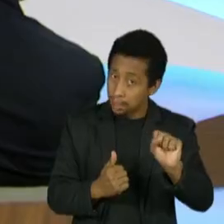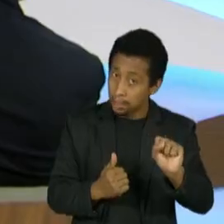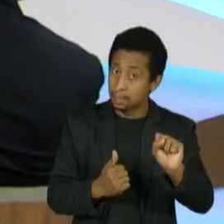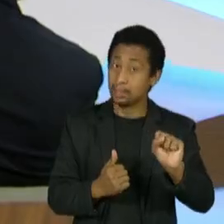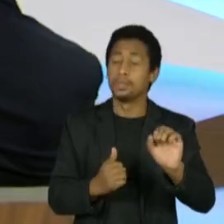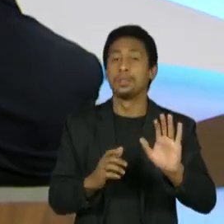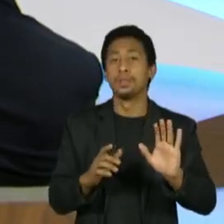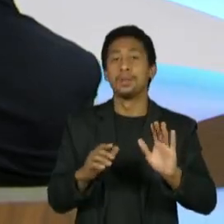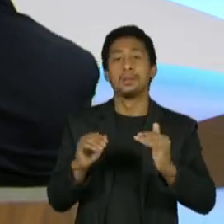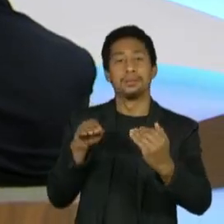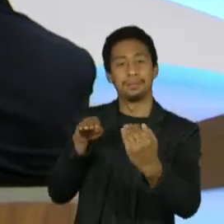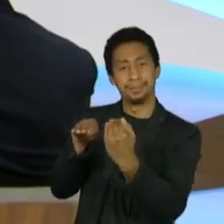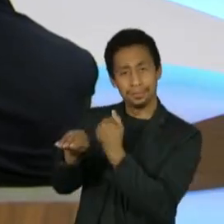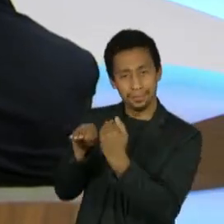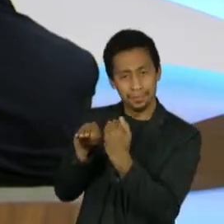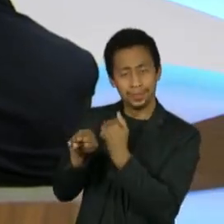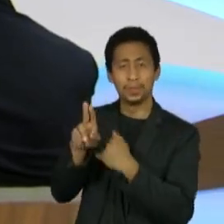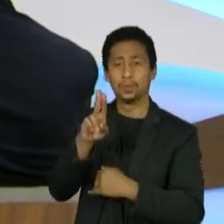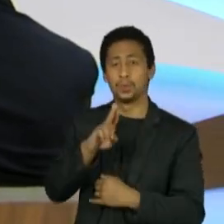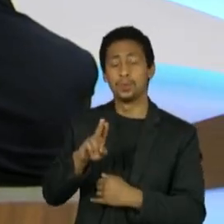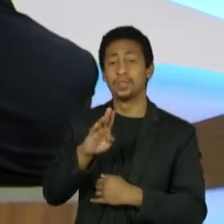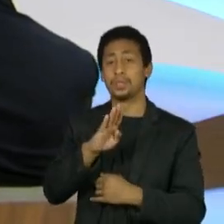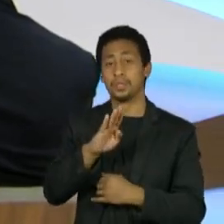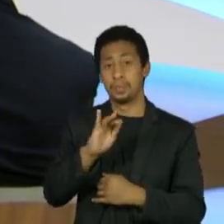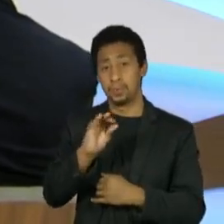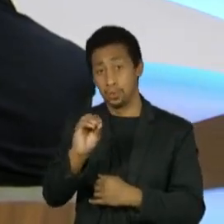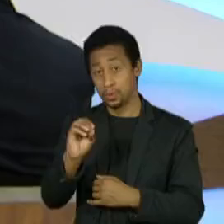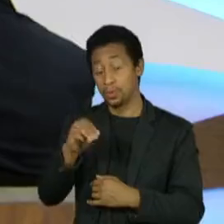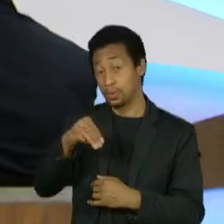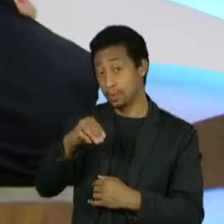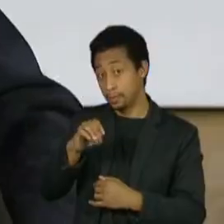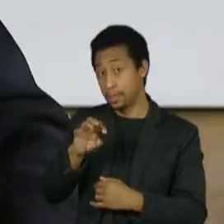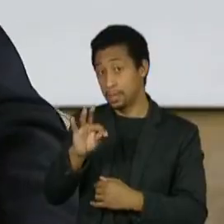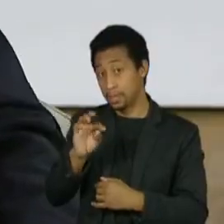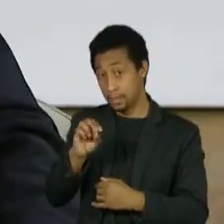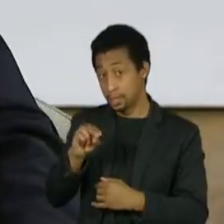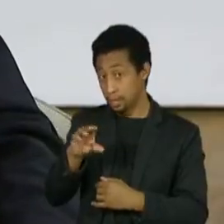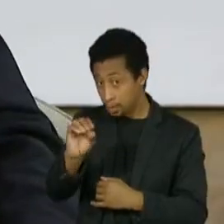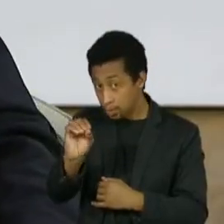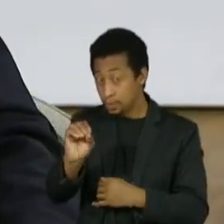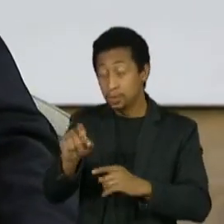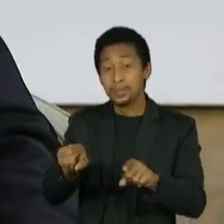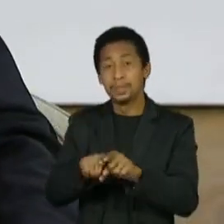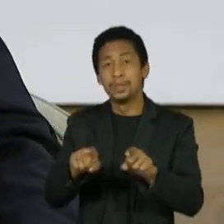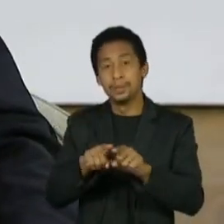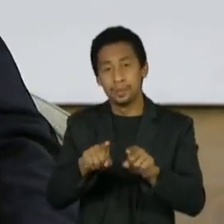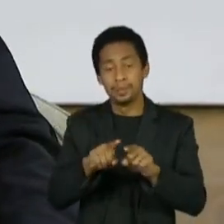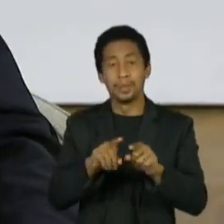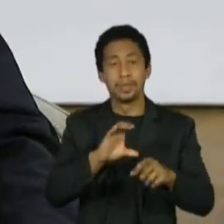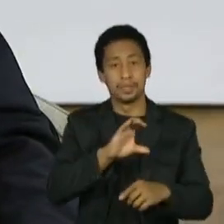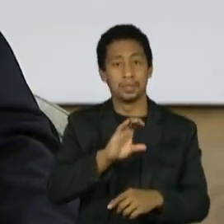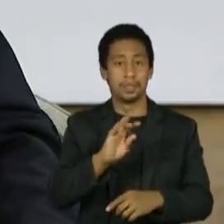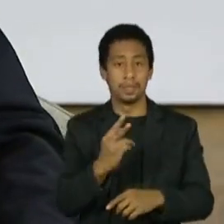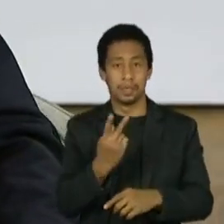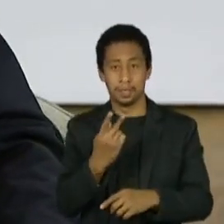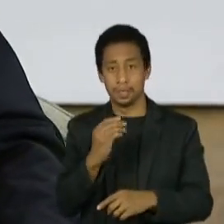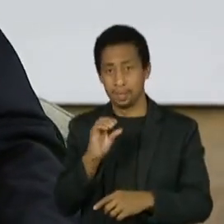por exemplo, rodoviários para biometano, alguns usos também para o chamado hidrogênio verde,